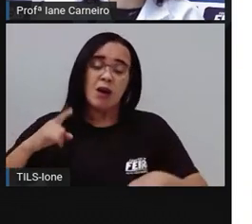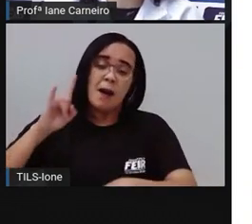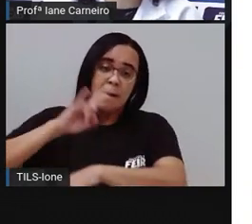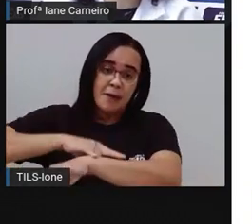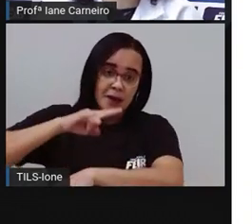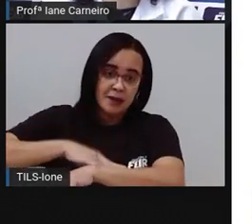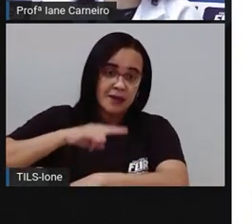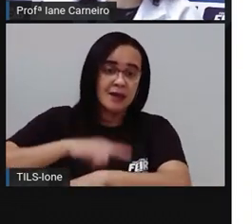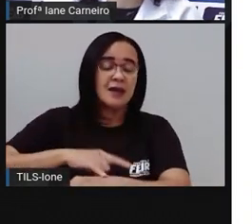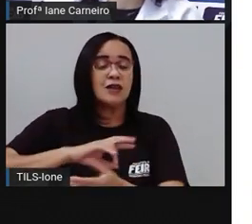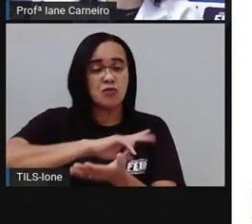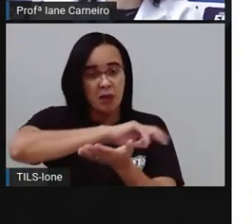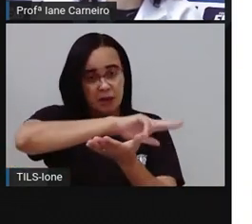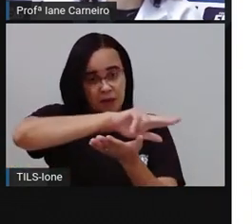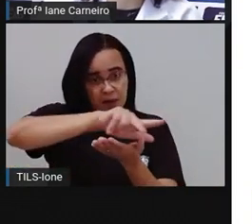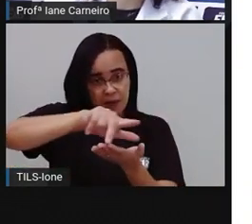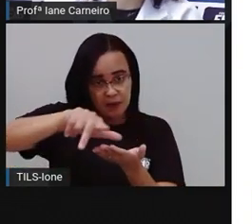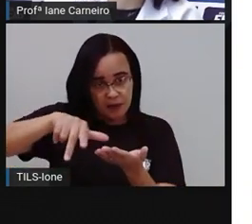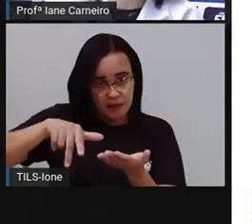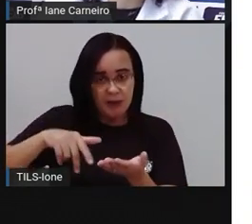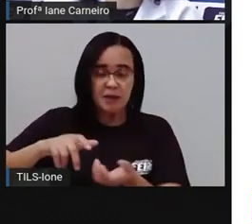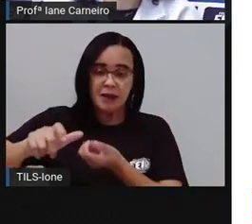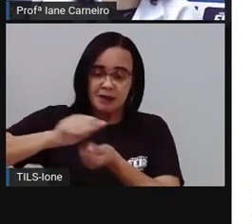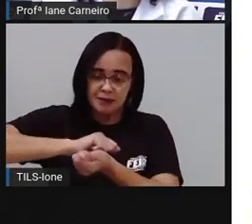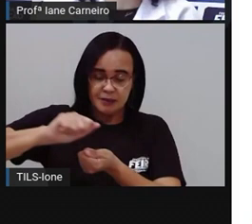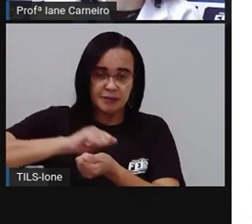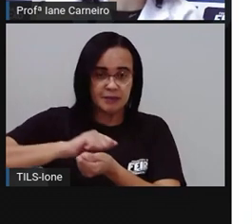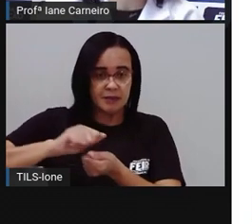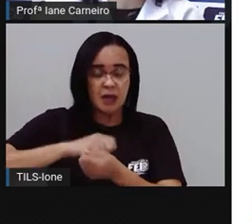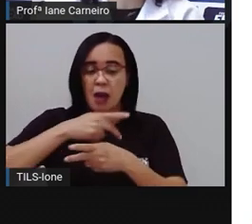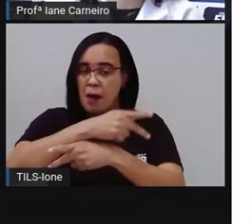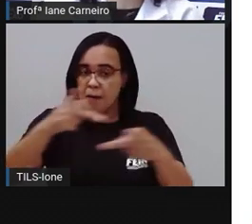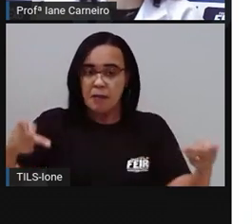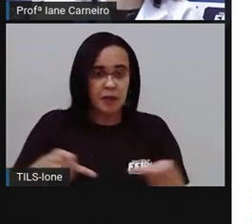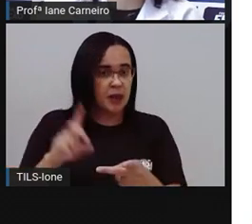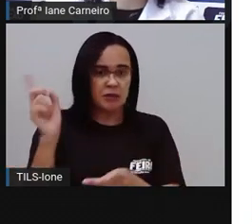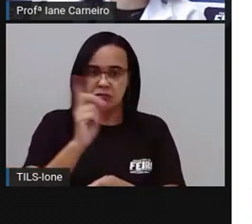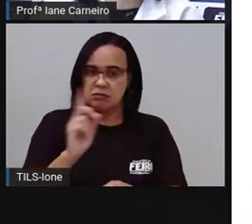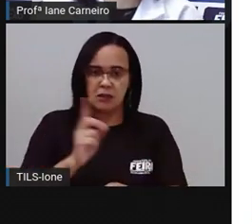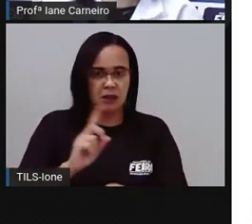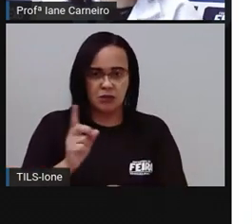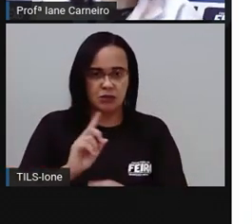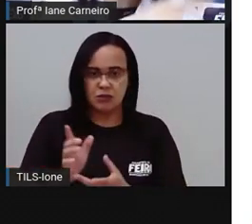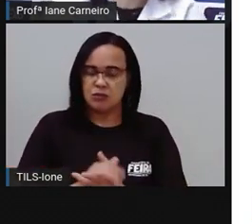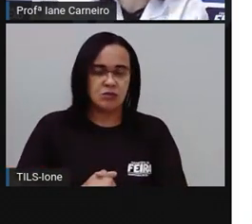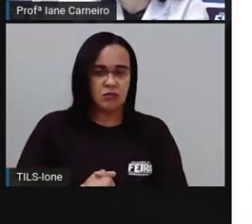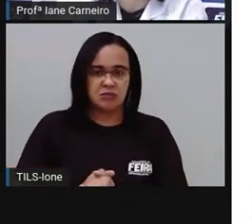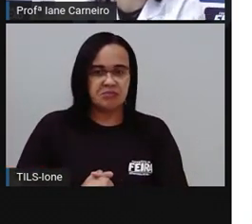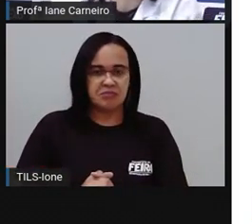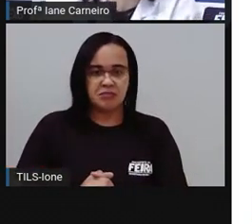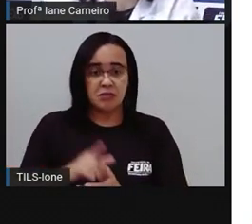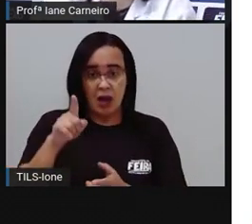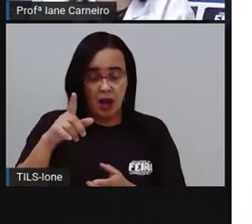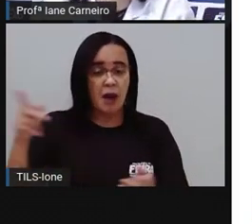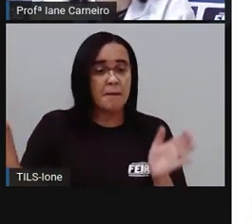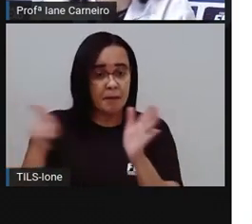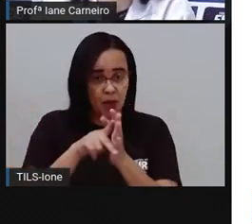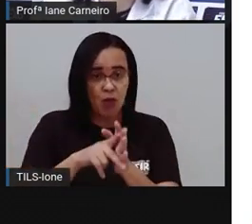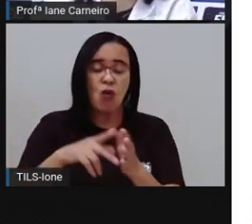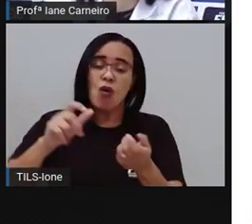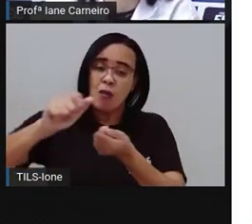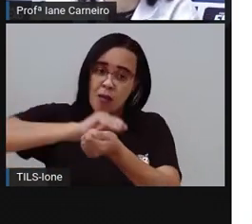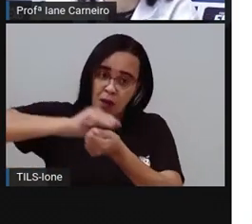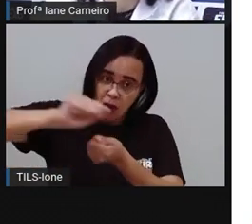com sabão em pó. Não é recomendado lavar louça, porque ele não feito para isso, né? Para lavar